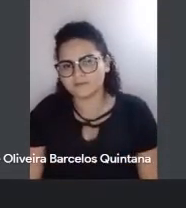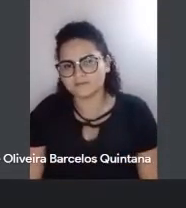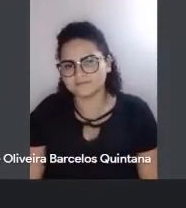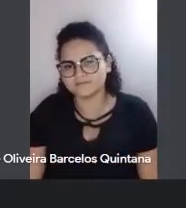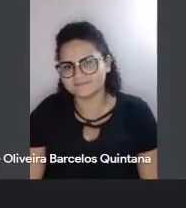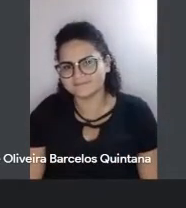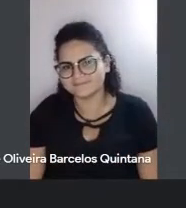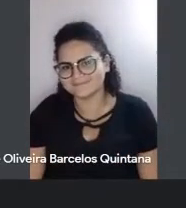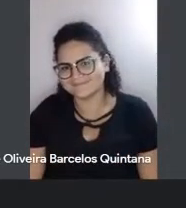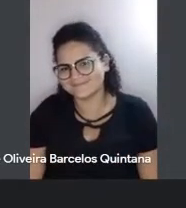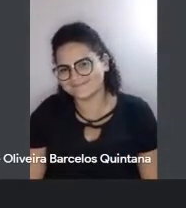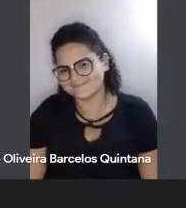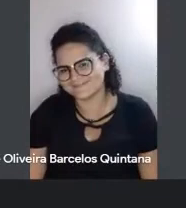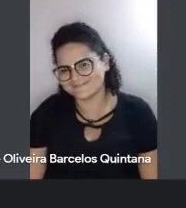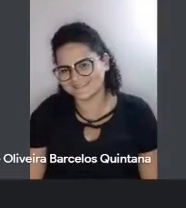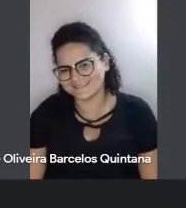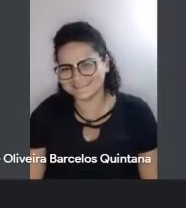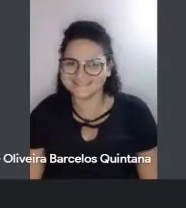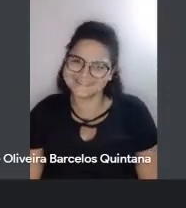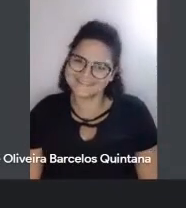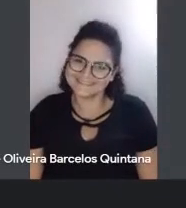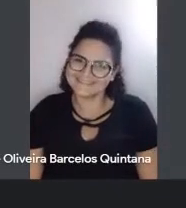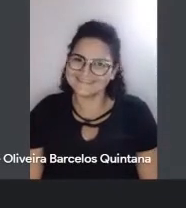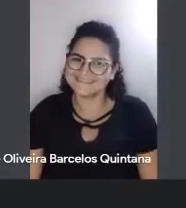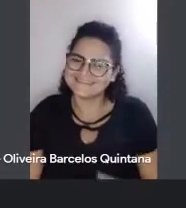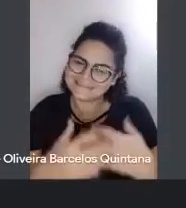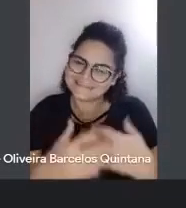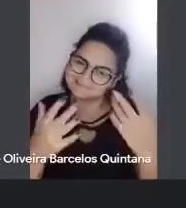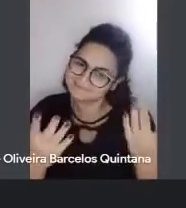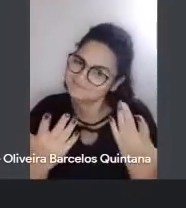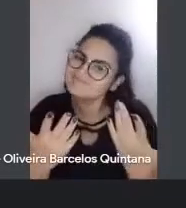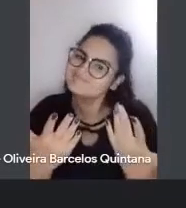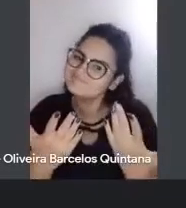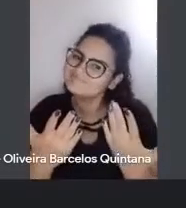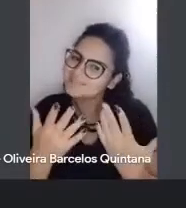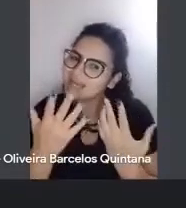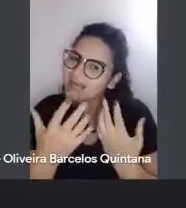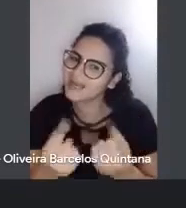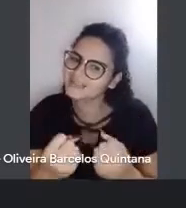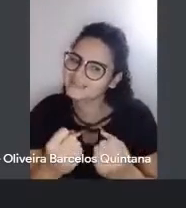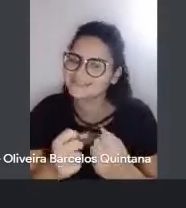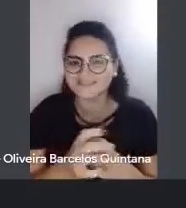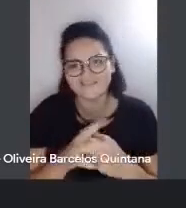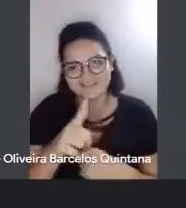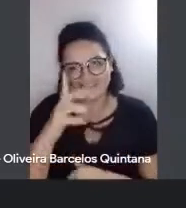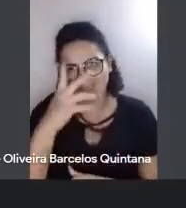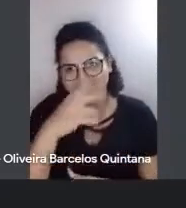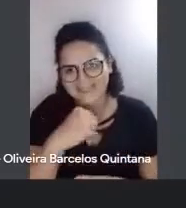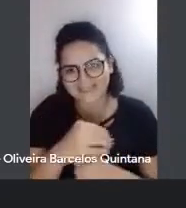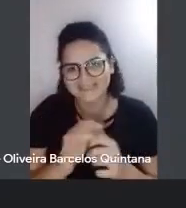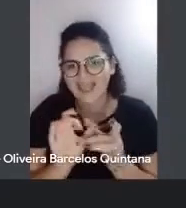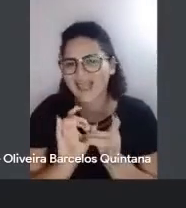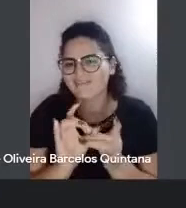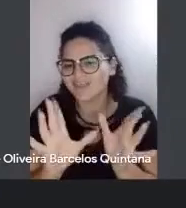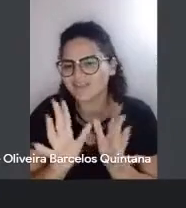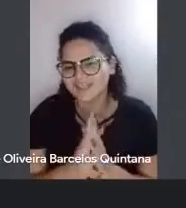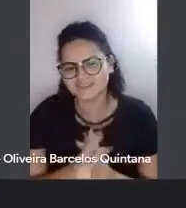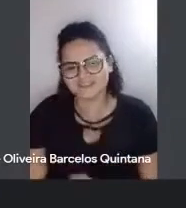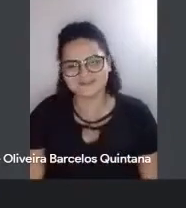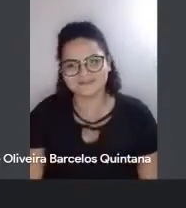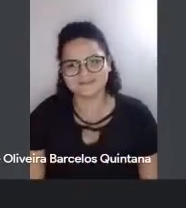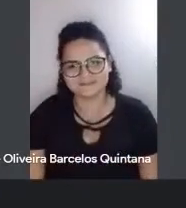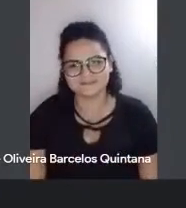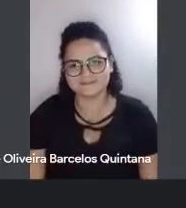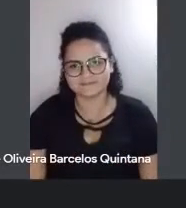Oi, Lourdes, o eu não faço por você, né? Você é linda mesmo, ó, fica novas. Bom, a